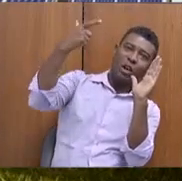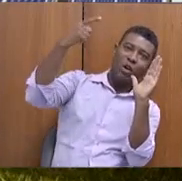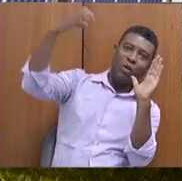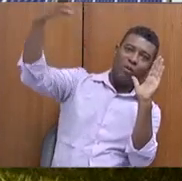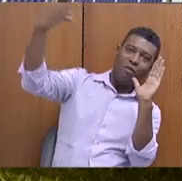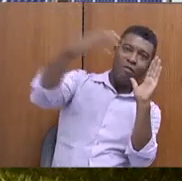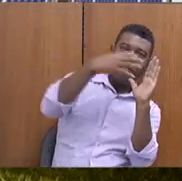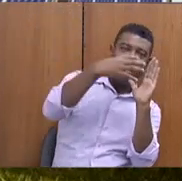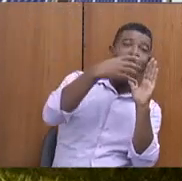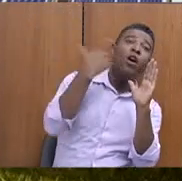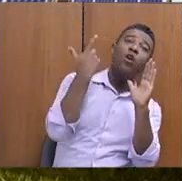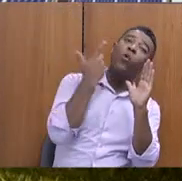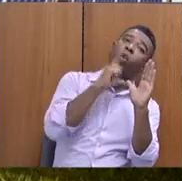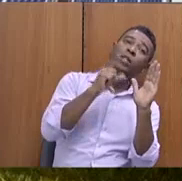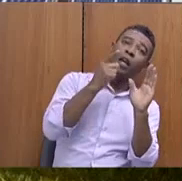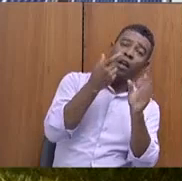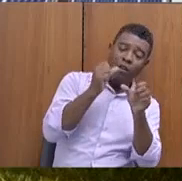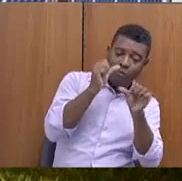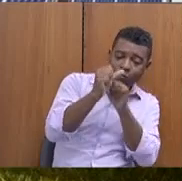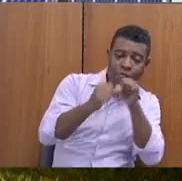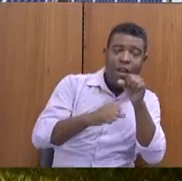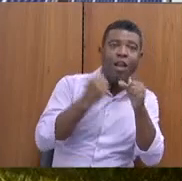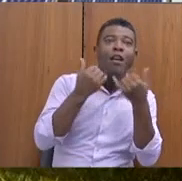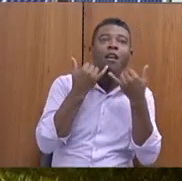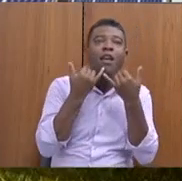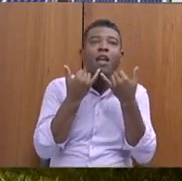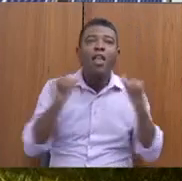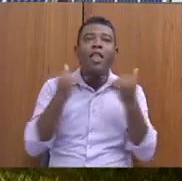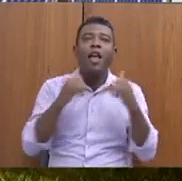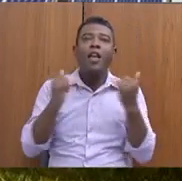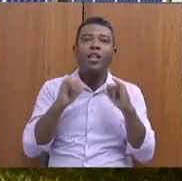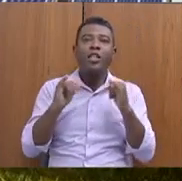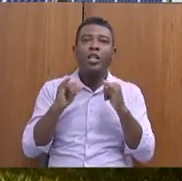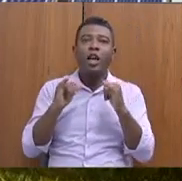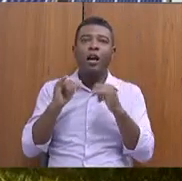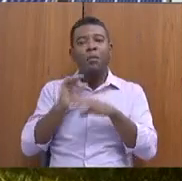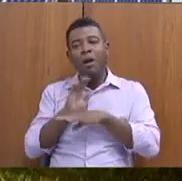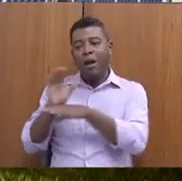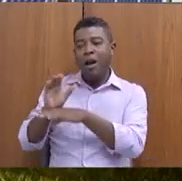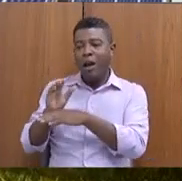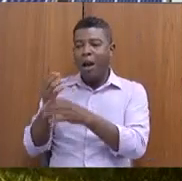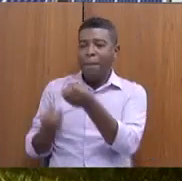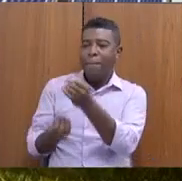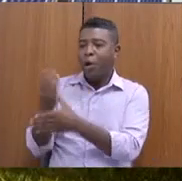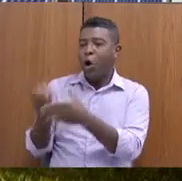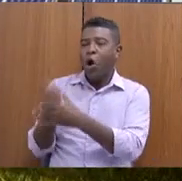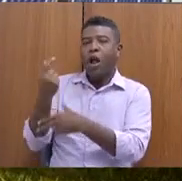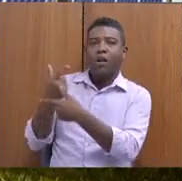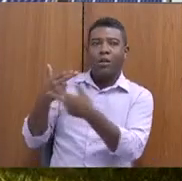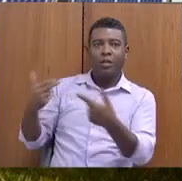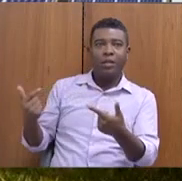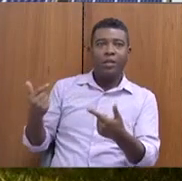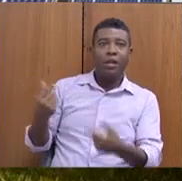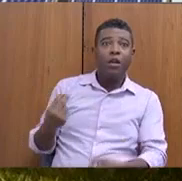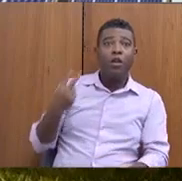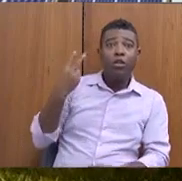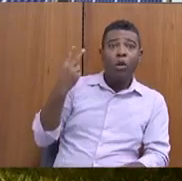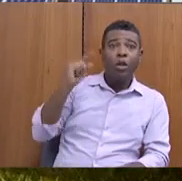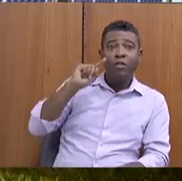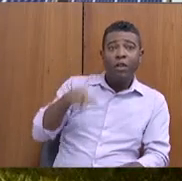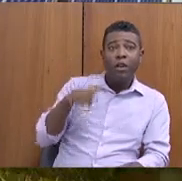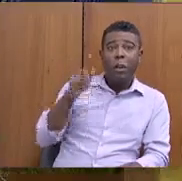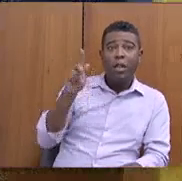energia para usar, inclusive, na sua produção. São 2,17 milhões, com execução até dezembro de